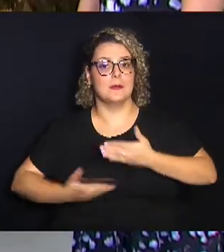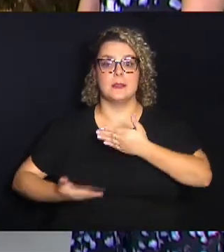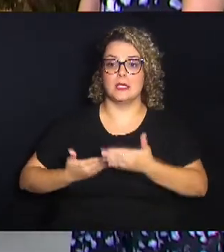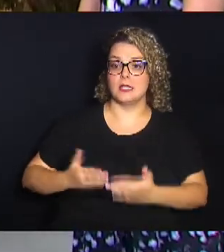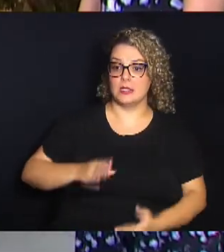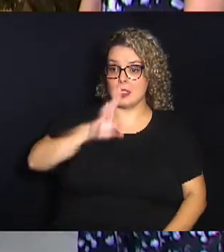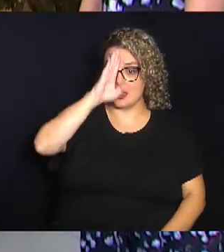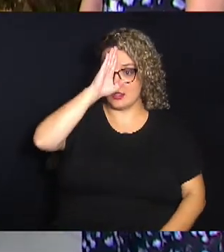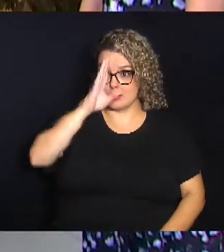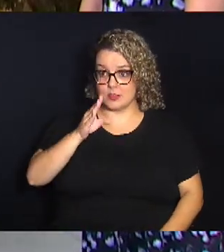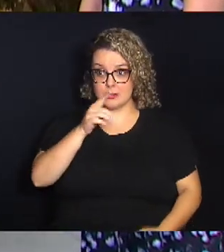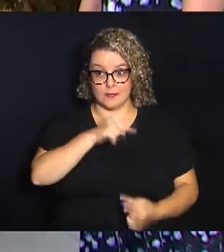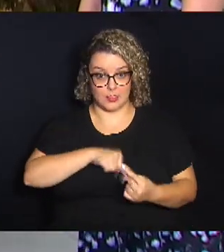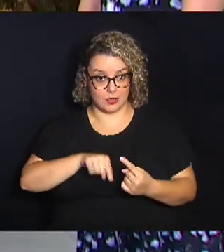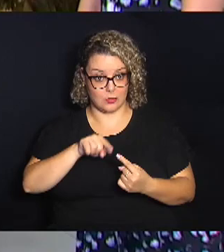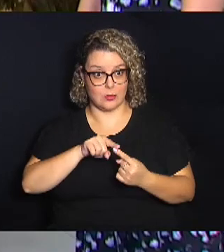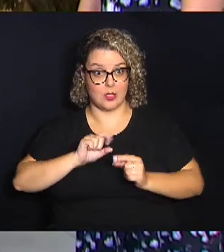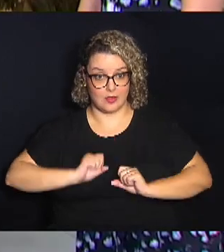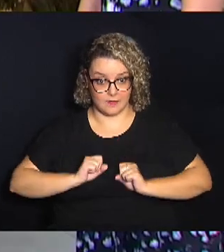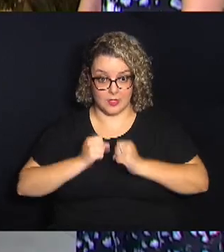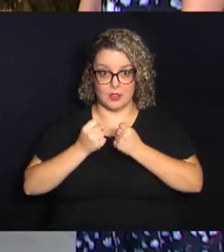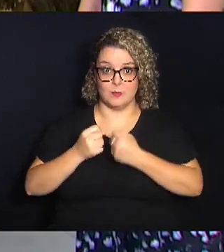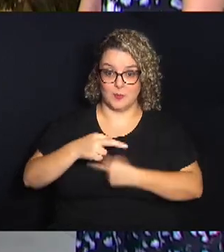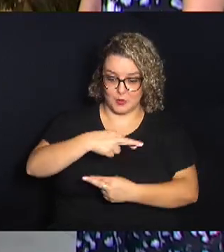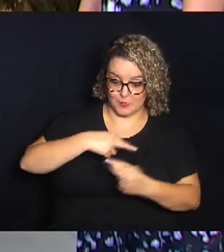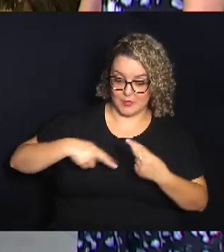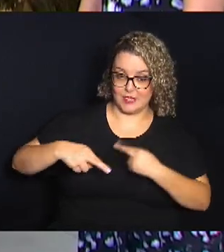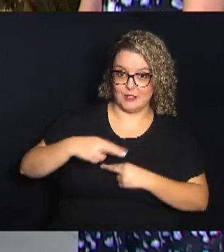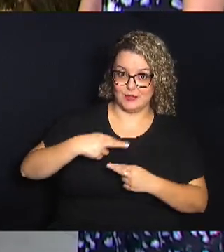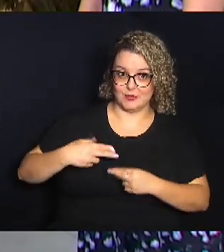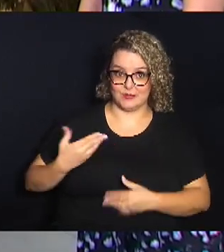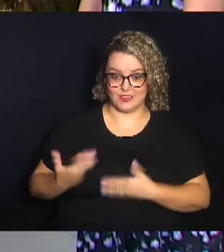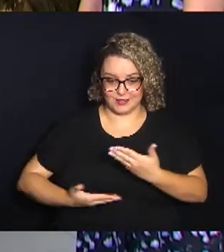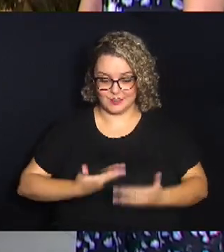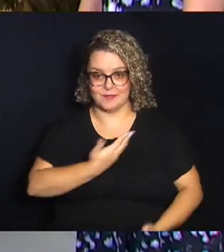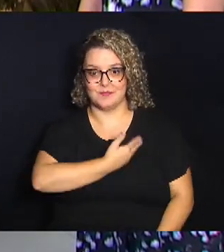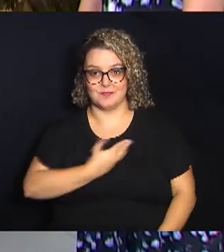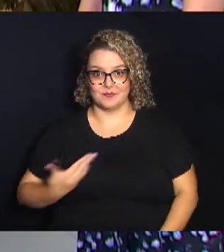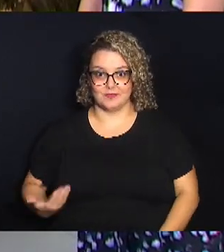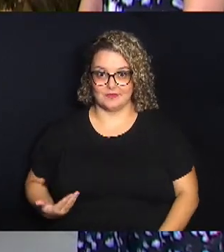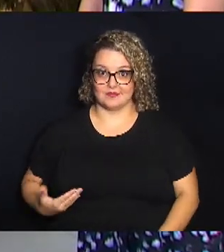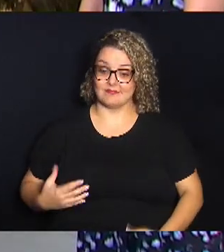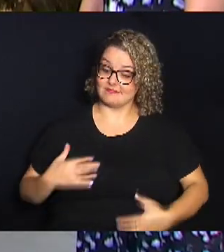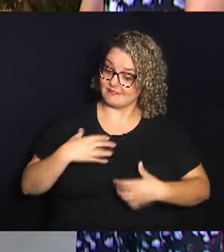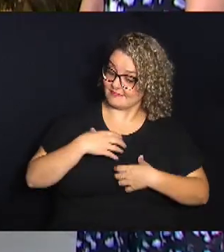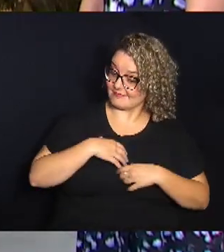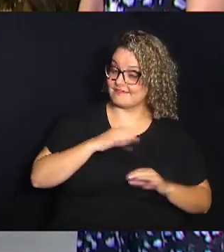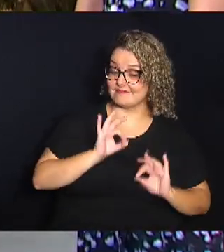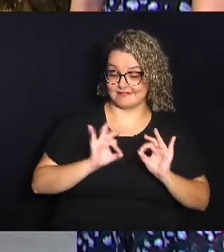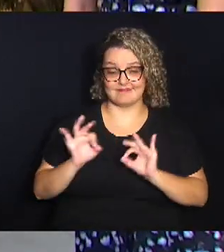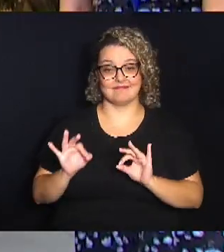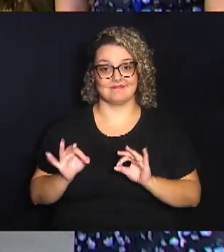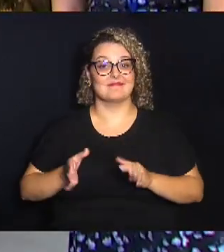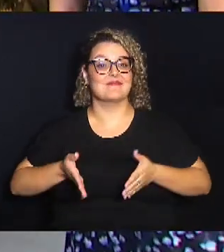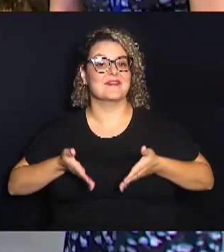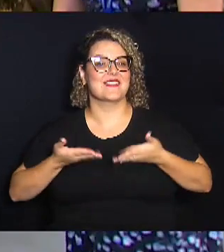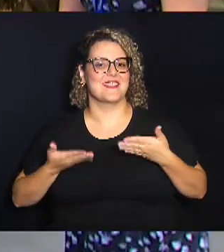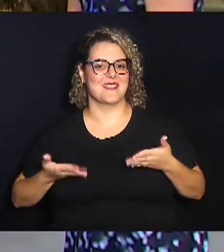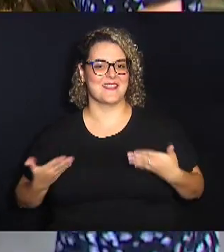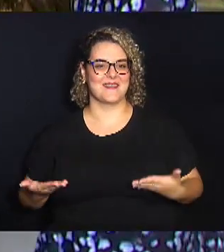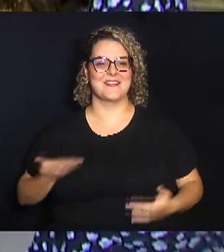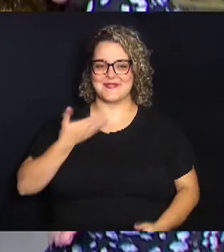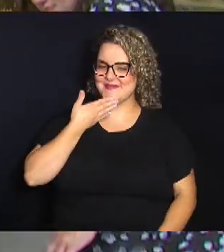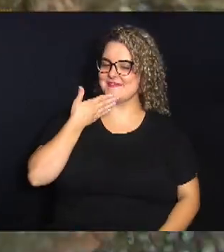principais objetivos reforçar os vínculos entre os servidores e deixar o clima organizacional cada vez